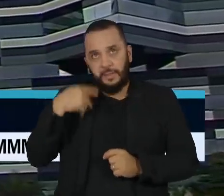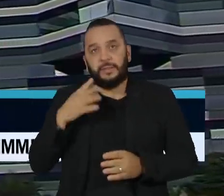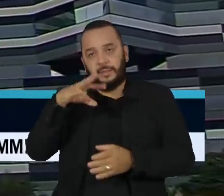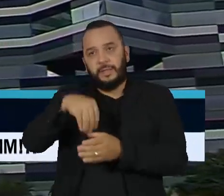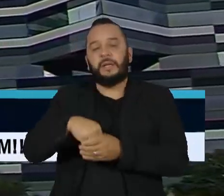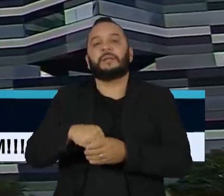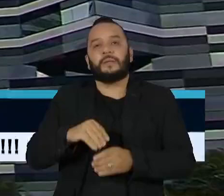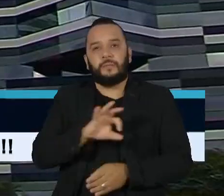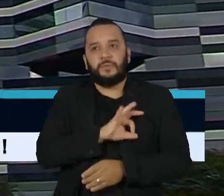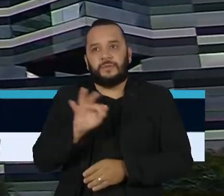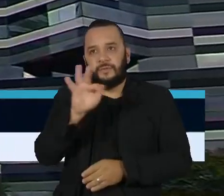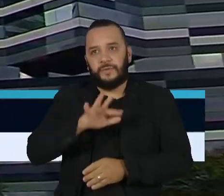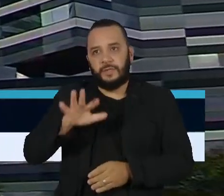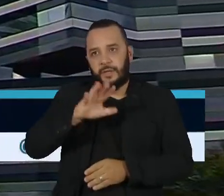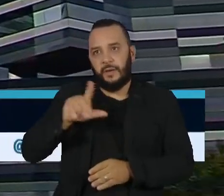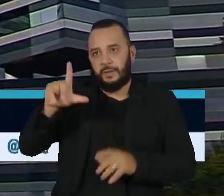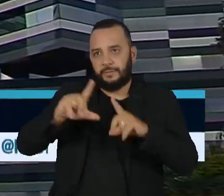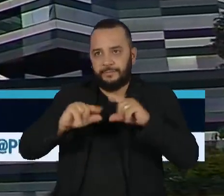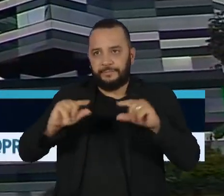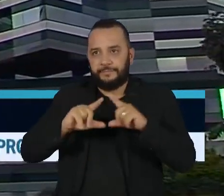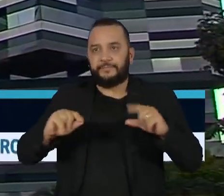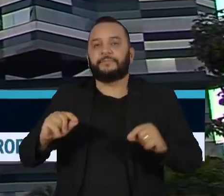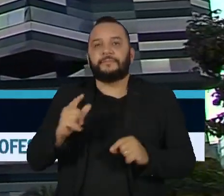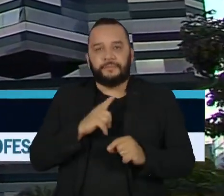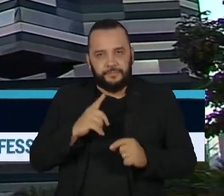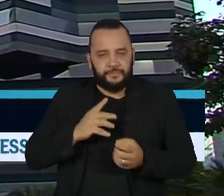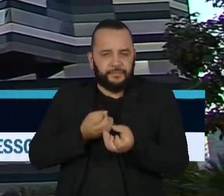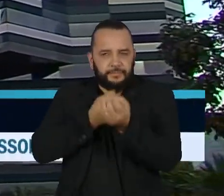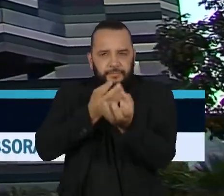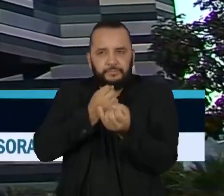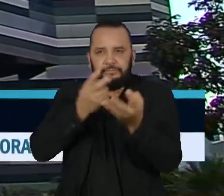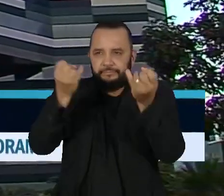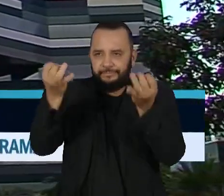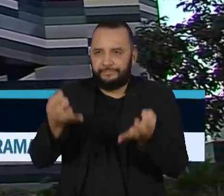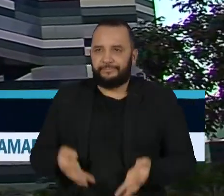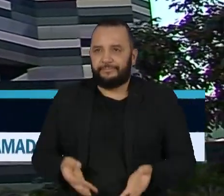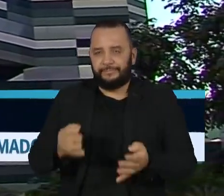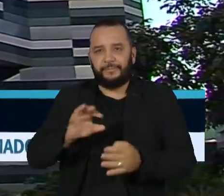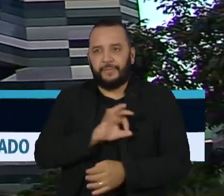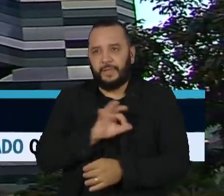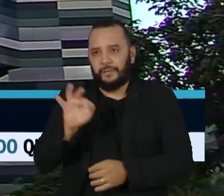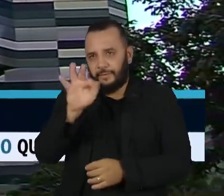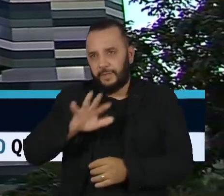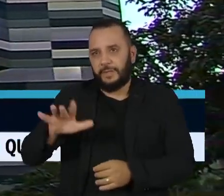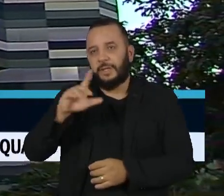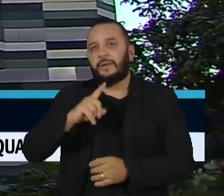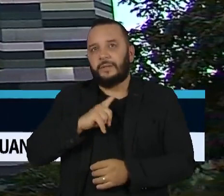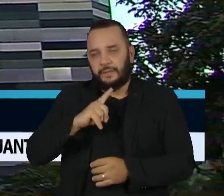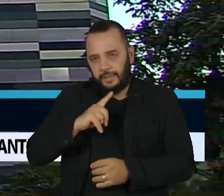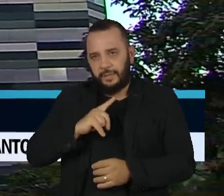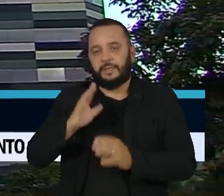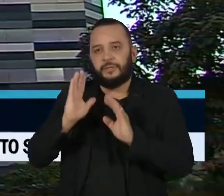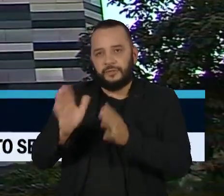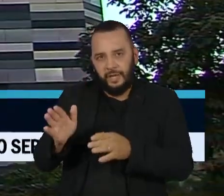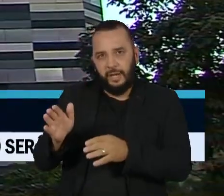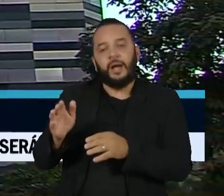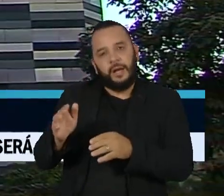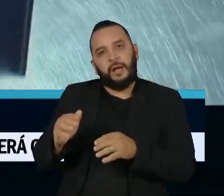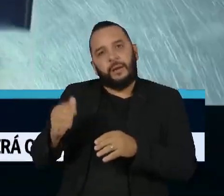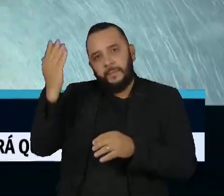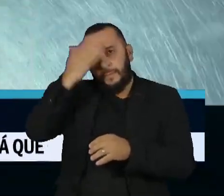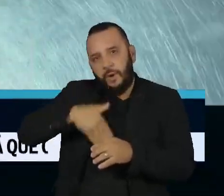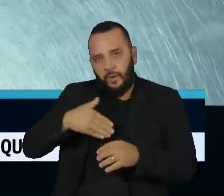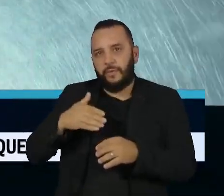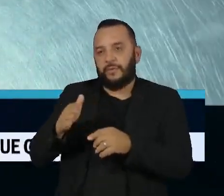PF em Brasília. Com as informações prestadas, a PF acumula elementos, imagens e extratos bancários